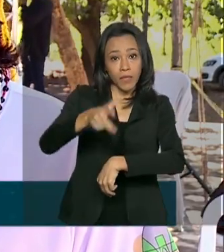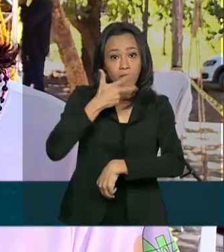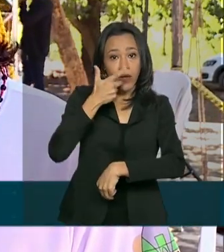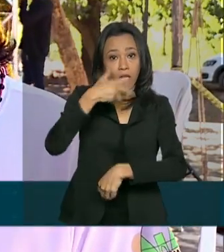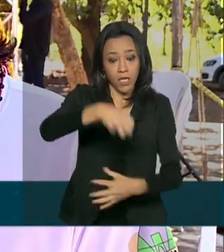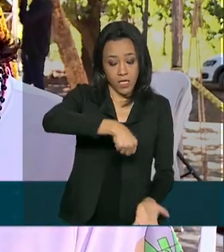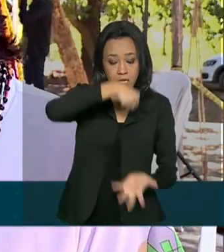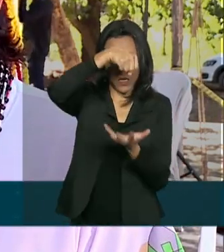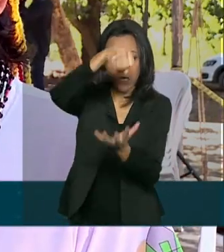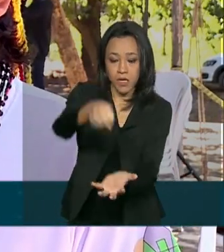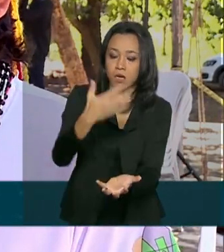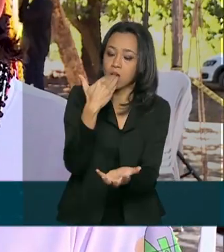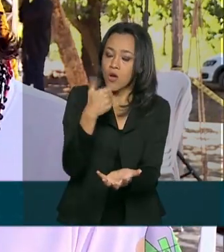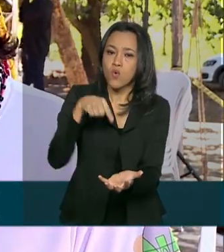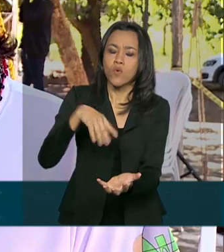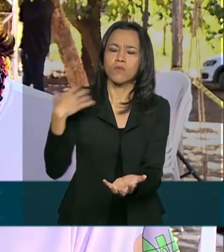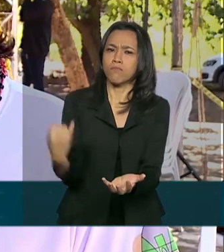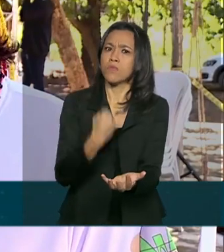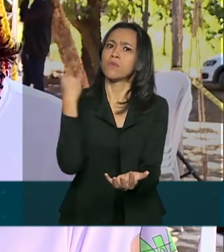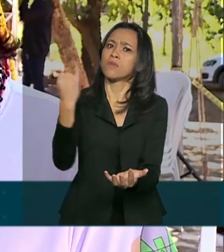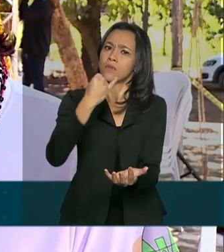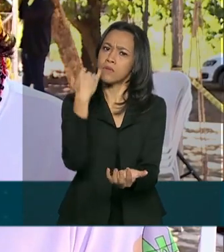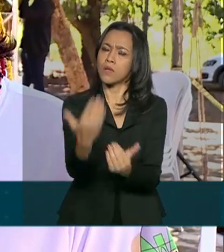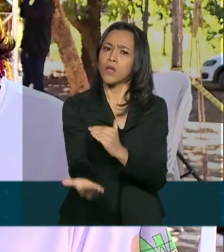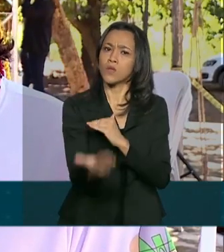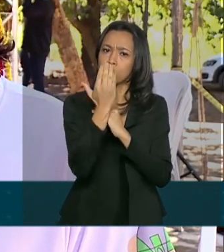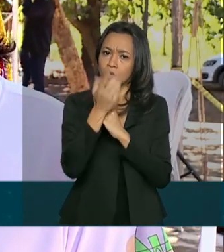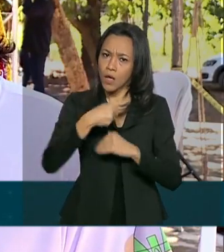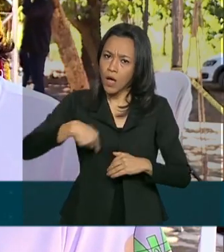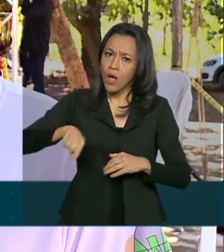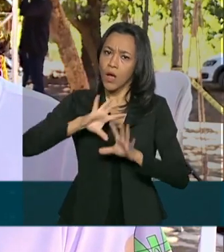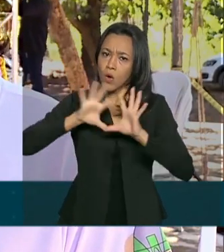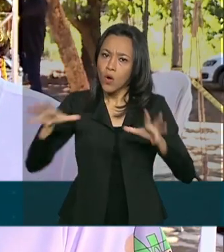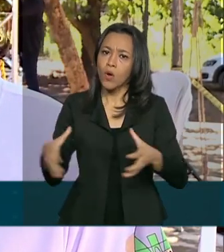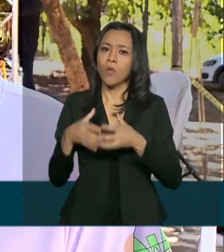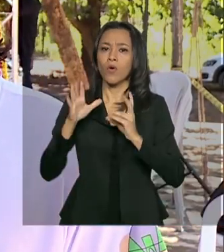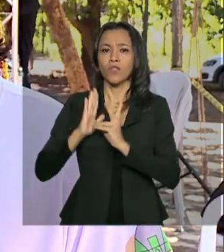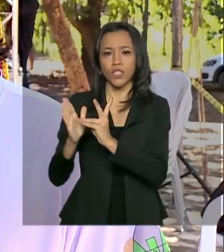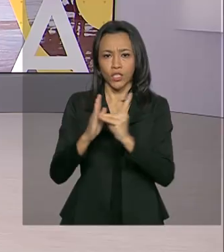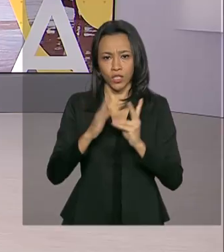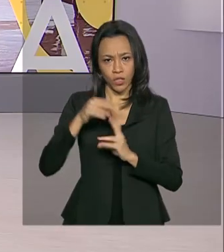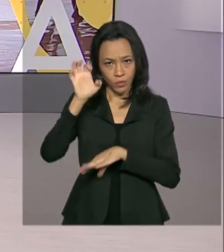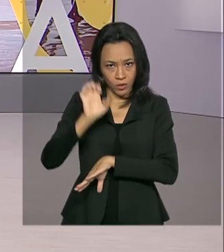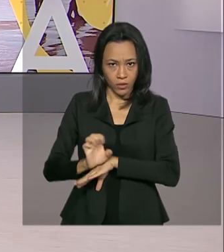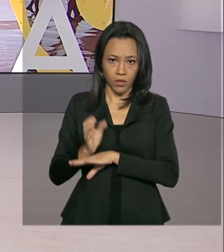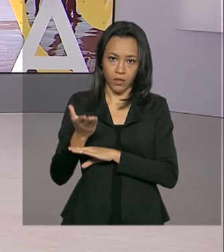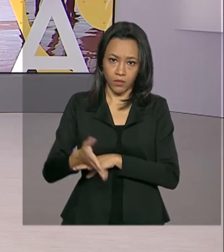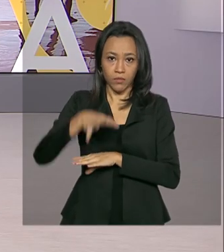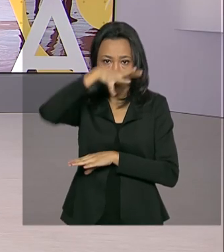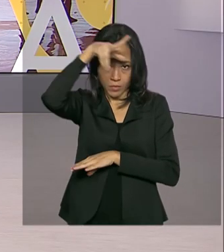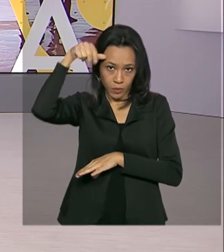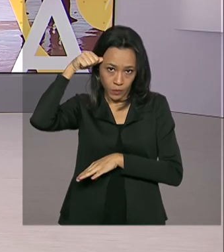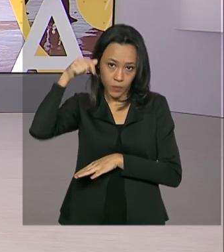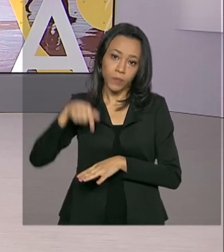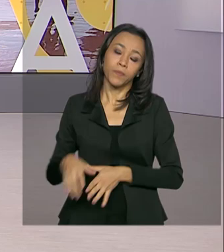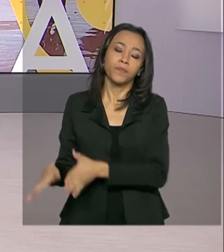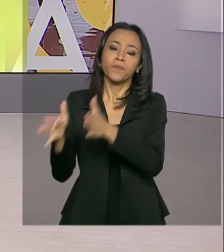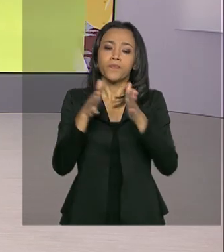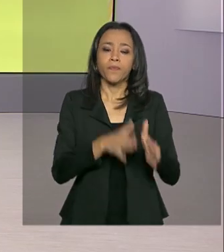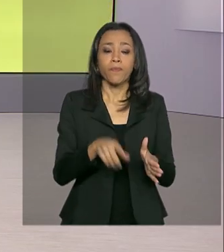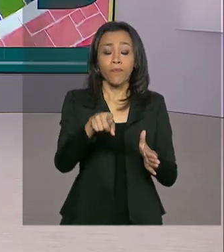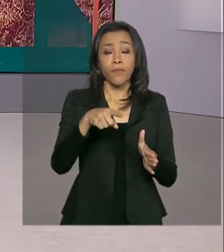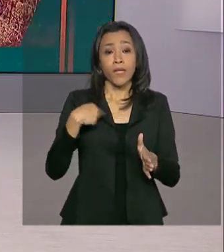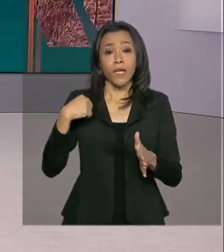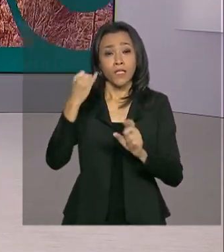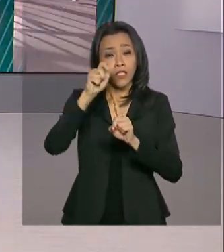sendo muito importante para ajudar os povos indígenas do estado de Mato Grosso. De janeiro do ano passado